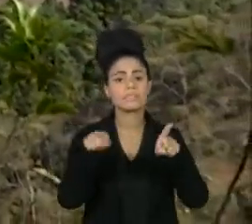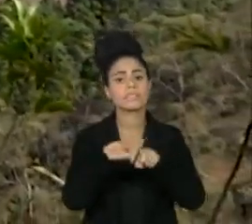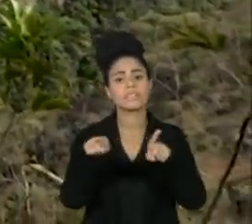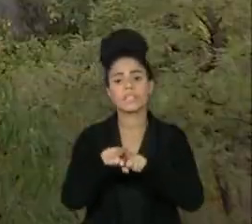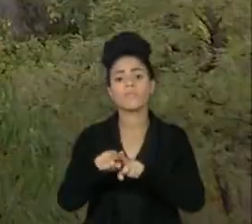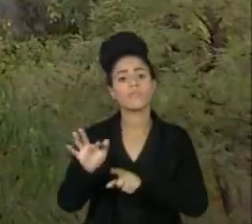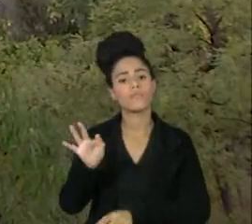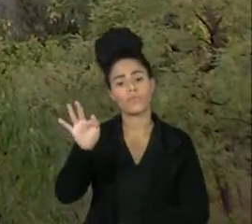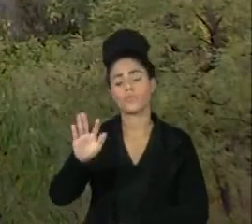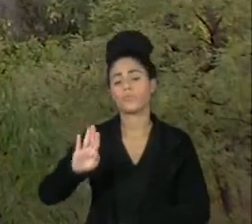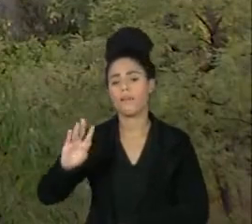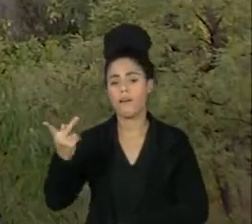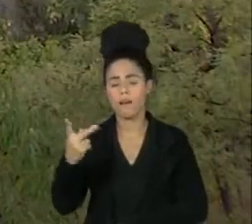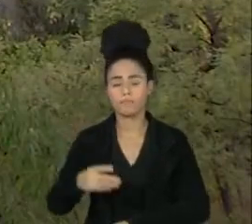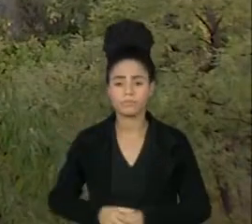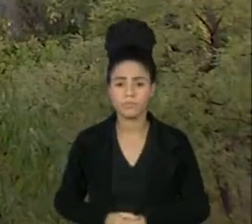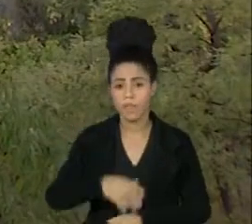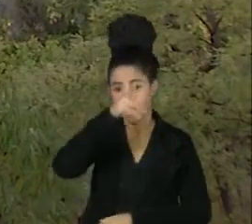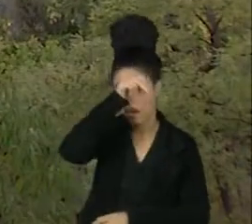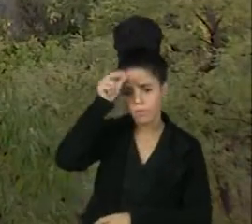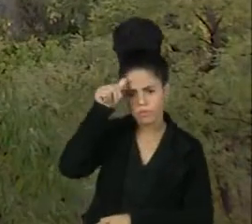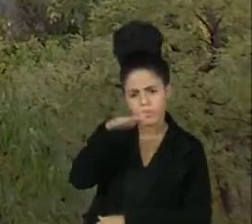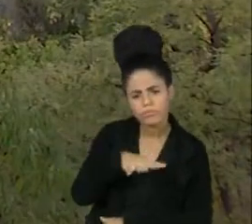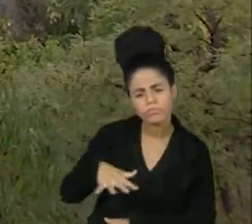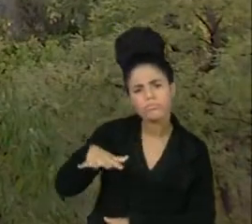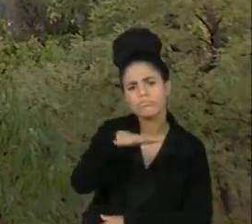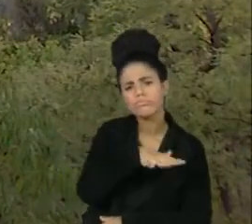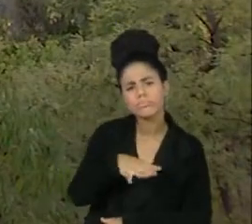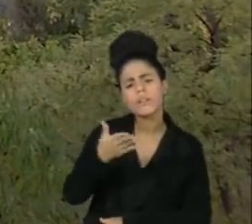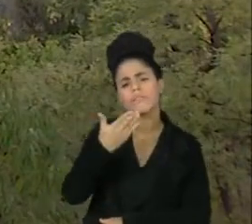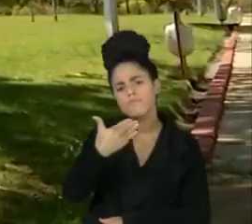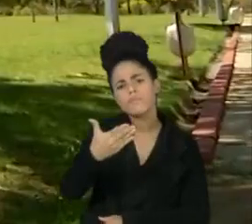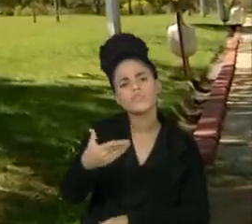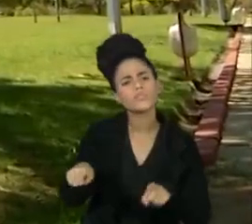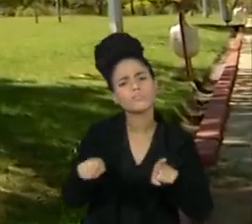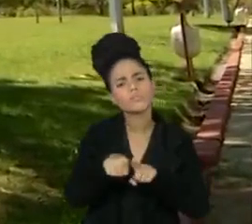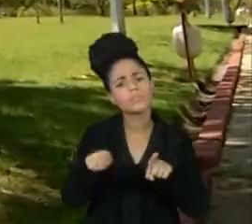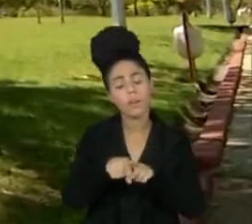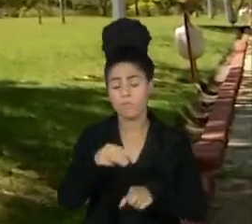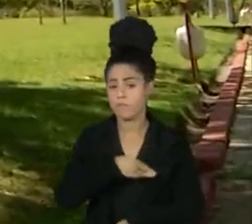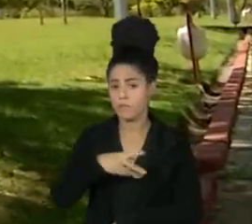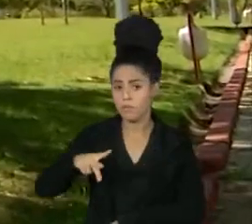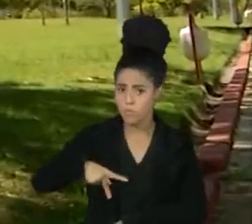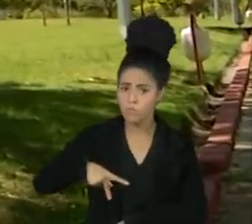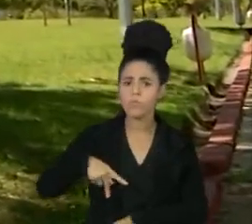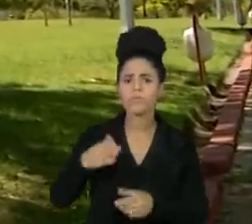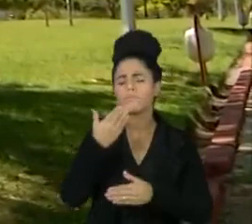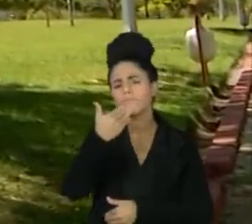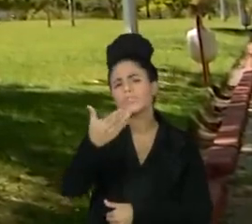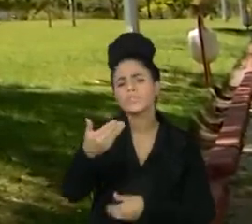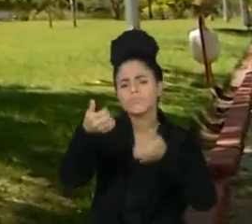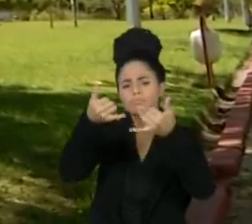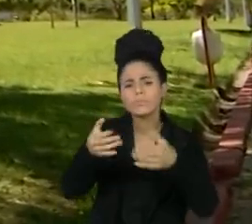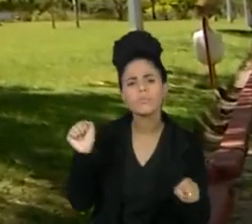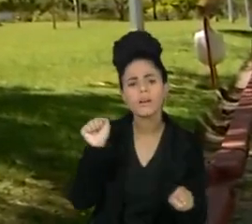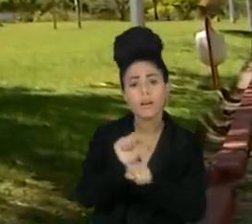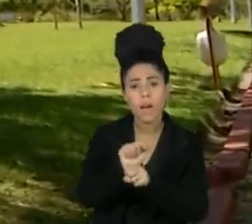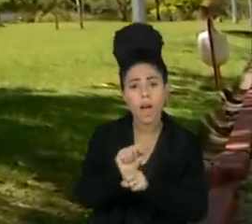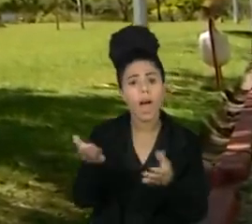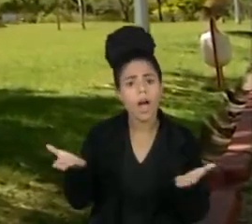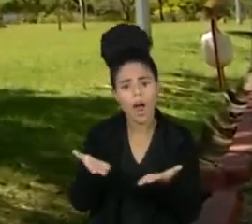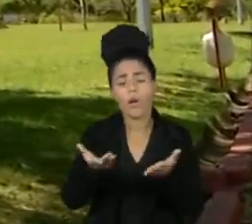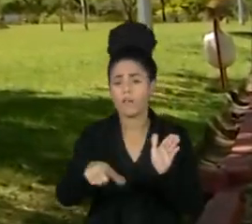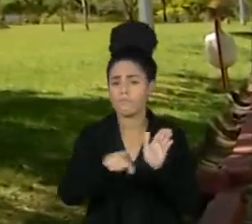Belo Horizonte. A Prefeitura da capital entrou com ação junto ao Ministério Público Federal, pedindo a suspensão da